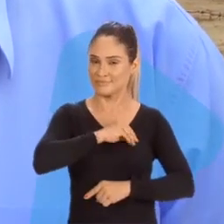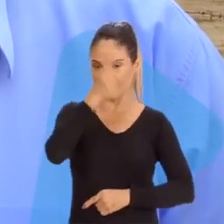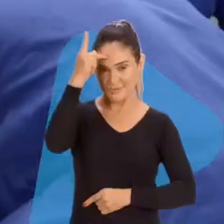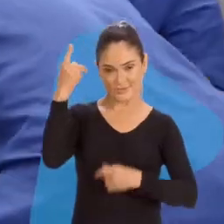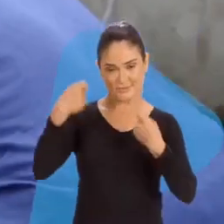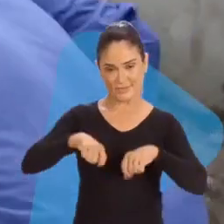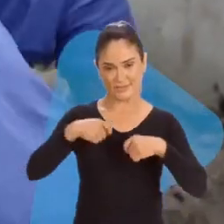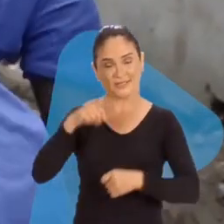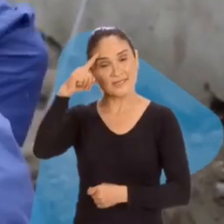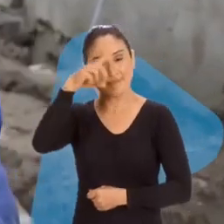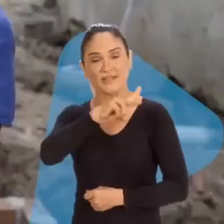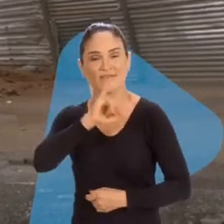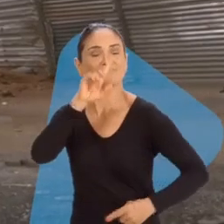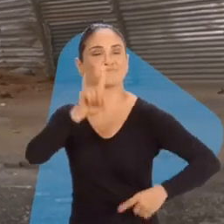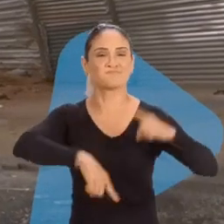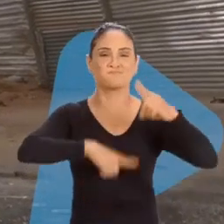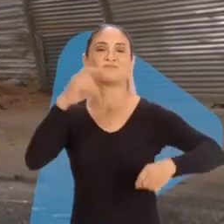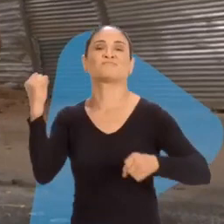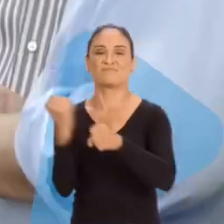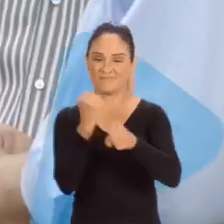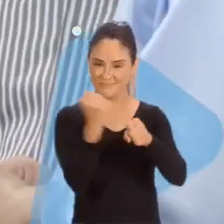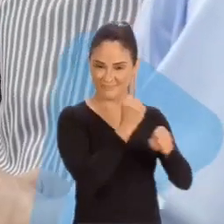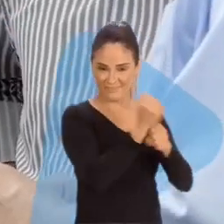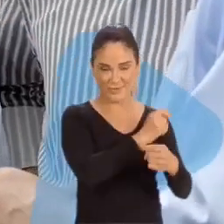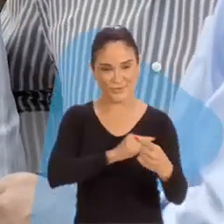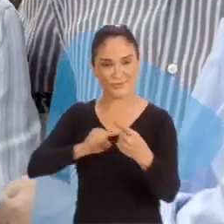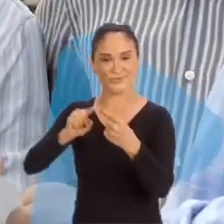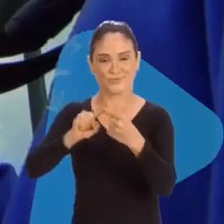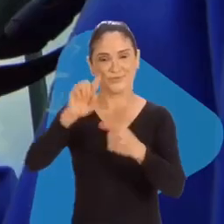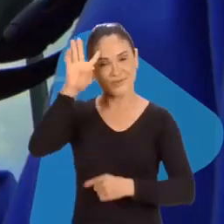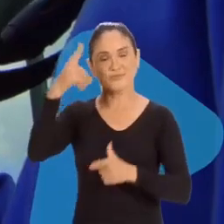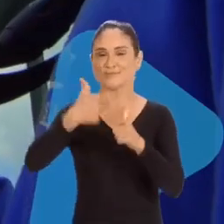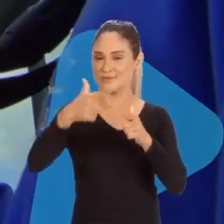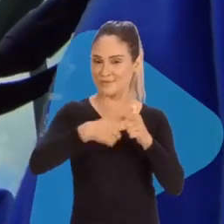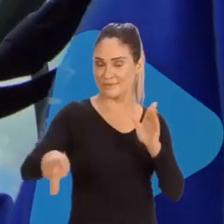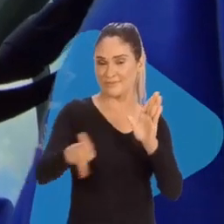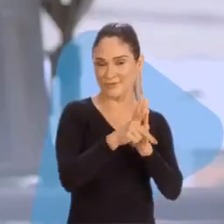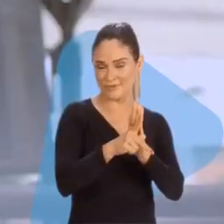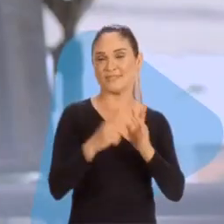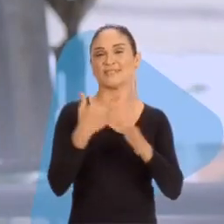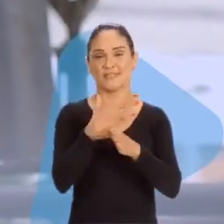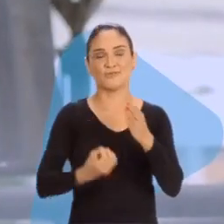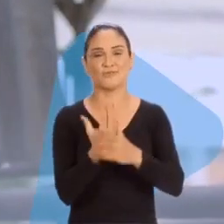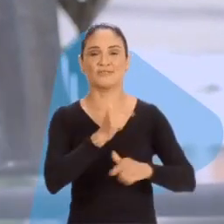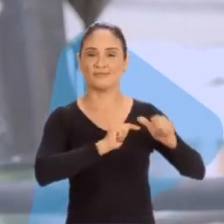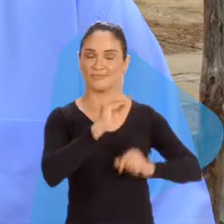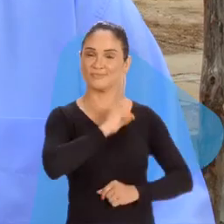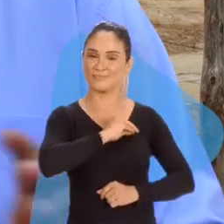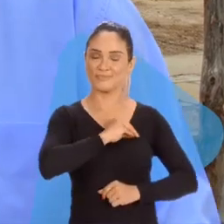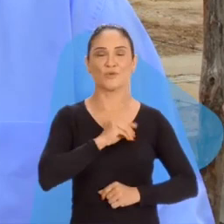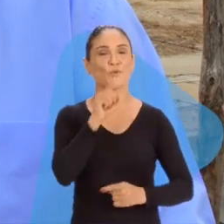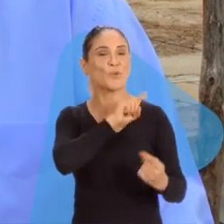para quem precisa. Kleber vai alavancar a construção civil para resolver problemas da cidade e gerar mais emprego e renda.